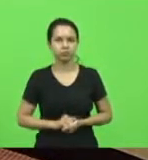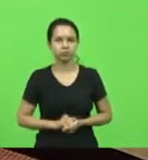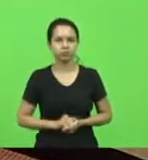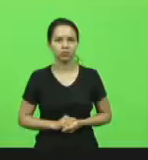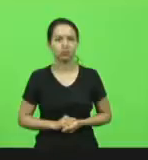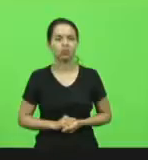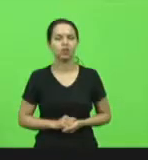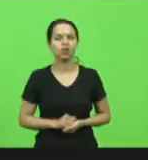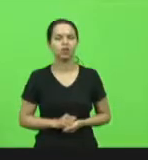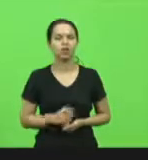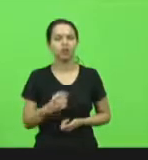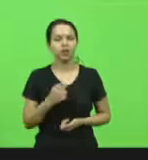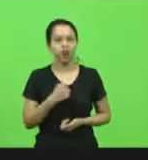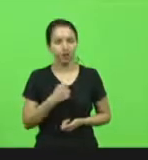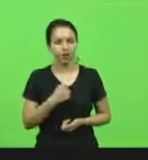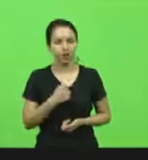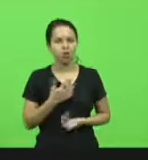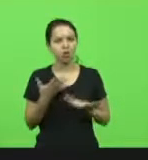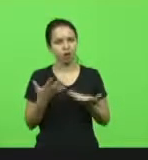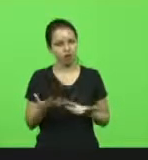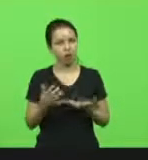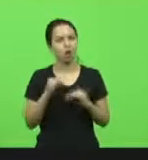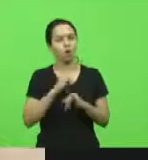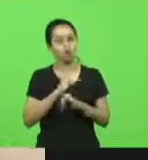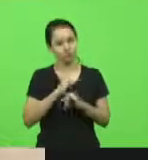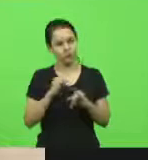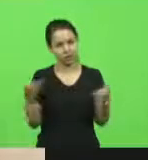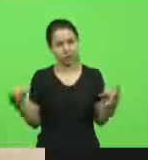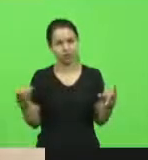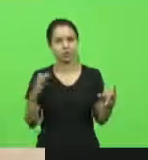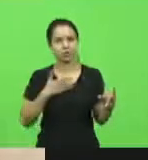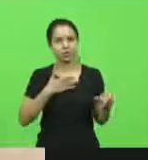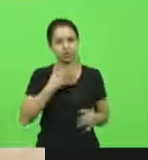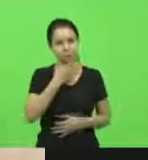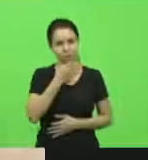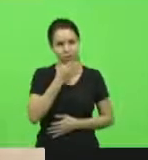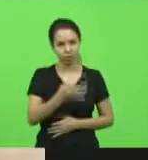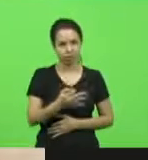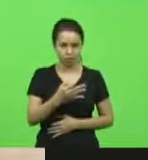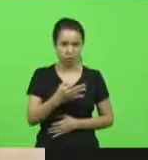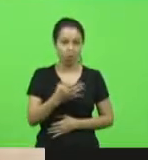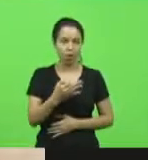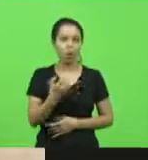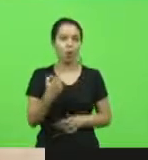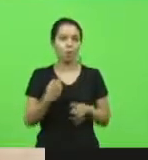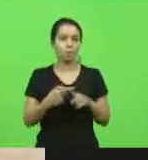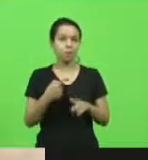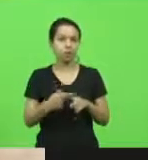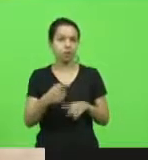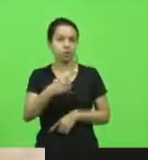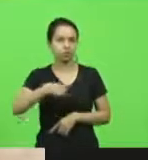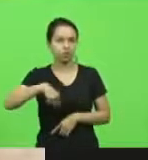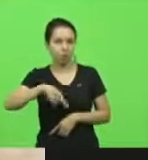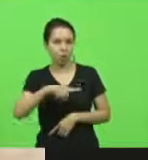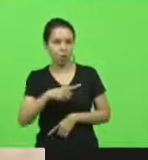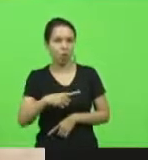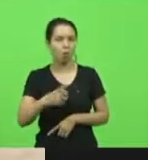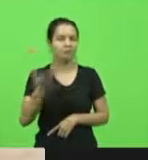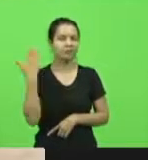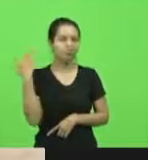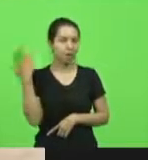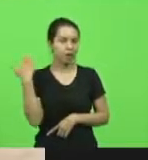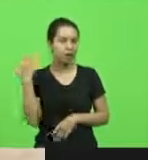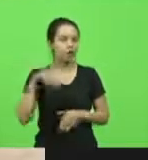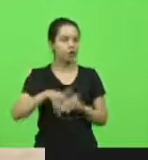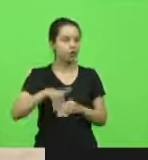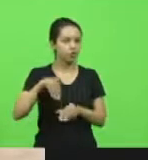queria deixar minha manifestação, até porque nós, quando tivemos aquela outra votação,